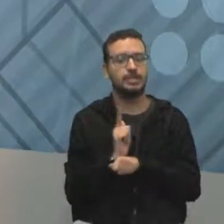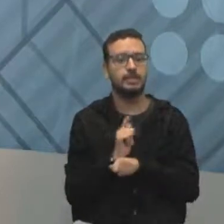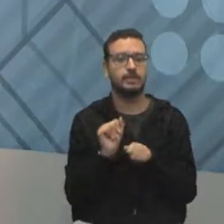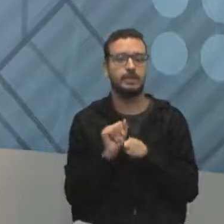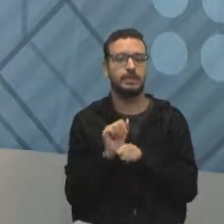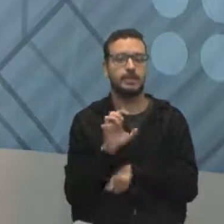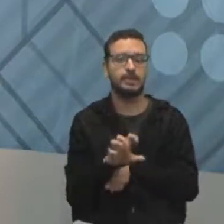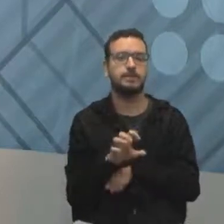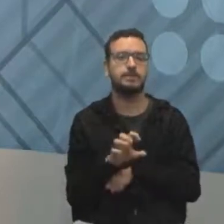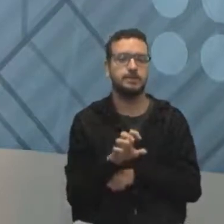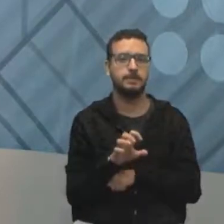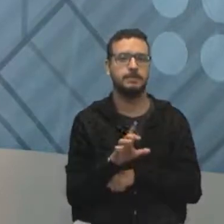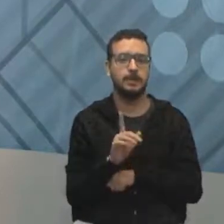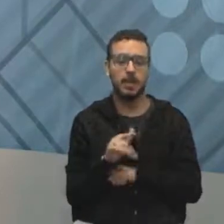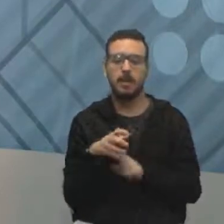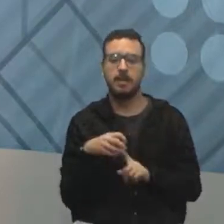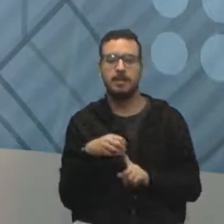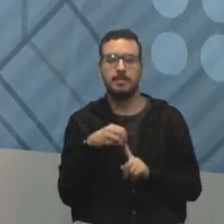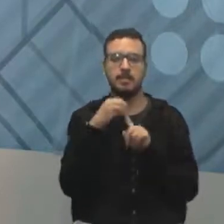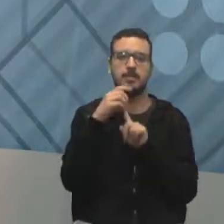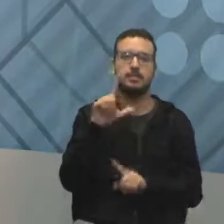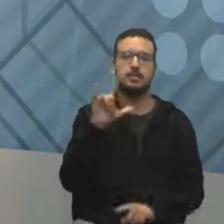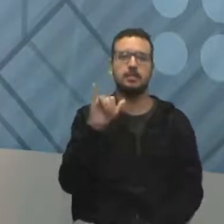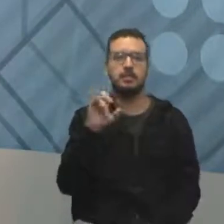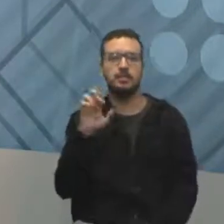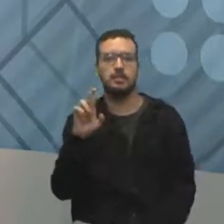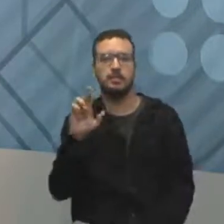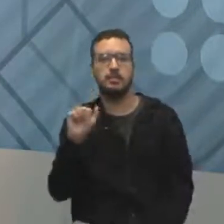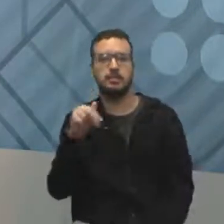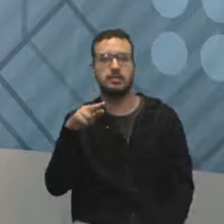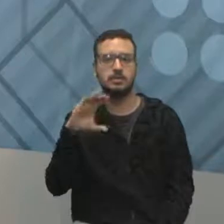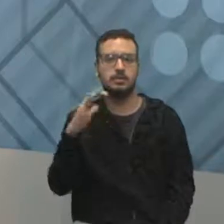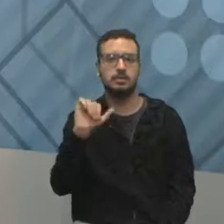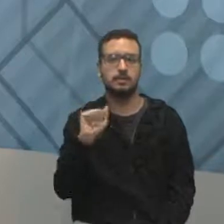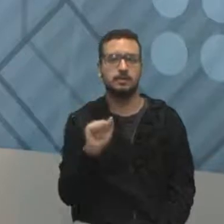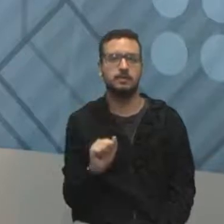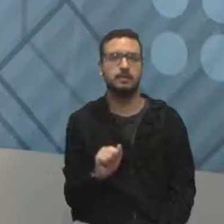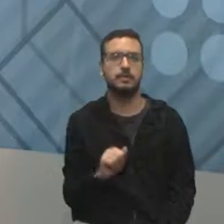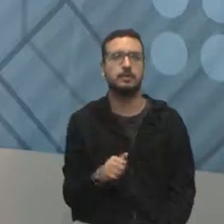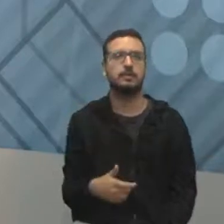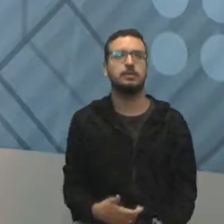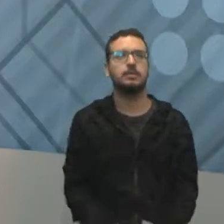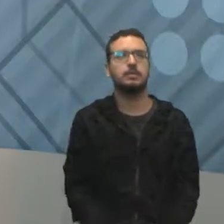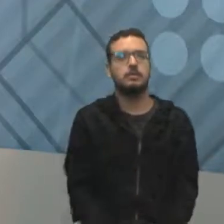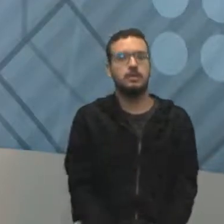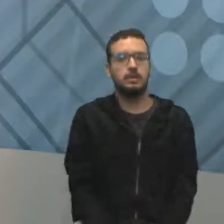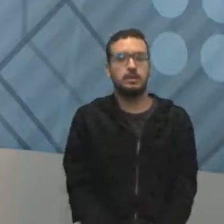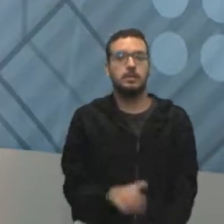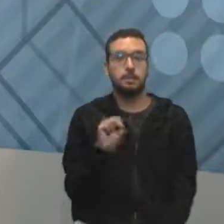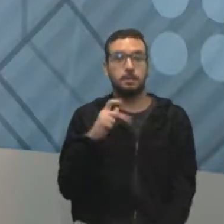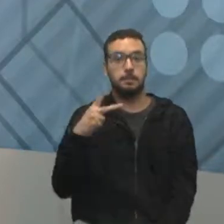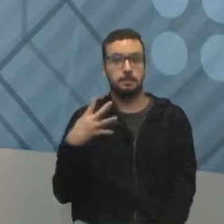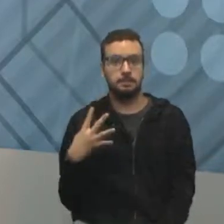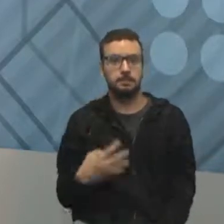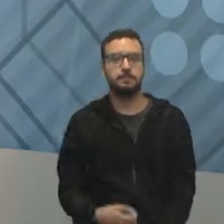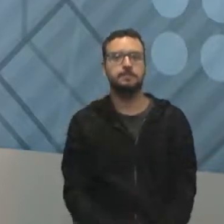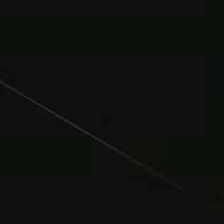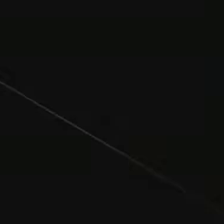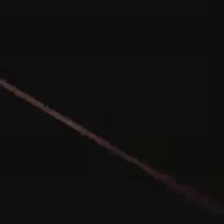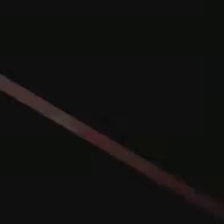desenvolvendo liderança e comunicação. Falando de comunicação, esse é o nosso próximo assunto. Vamos lá para a SP4.